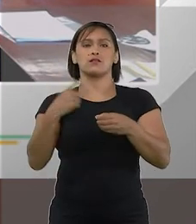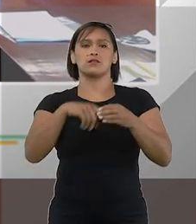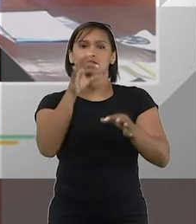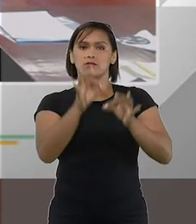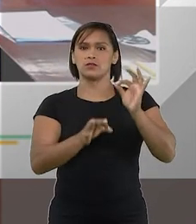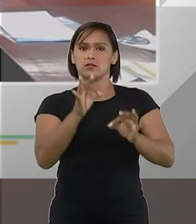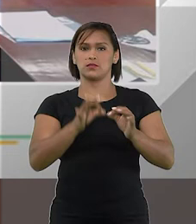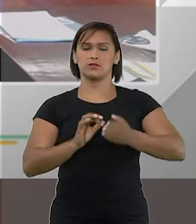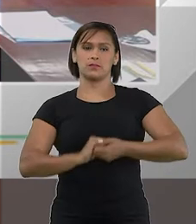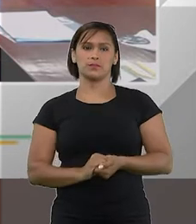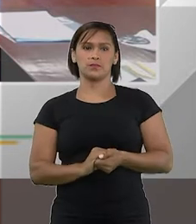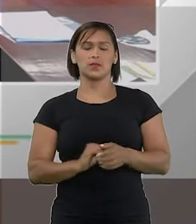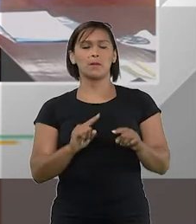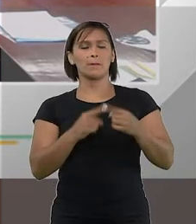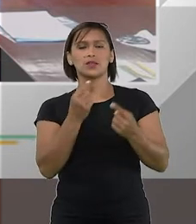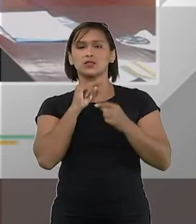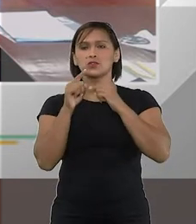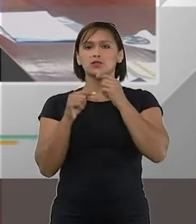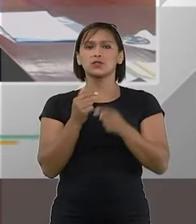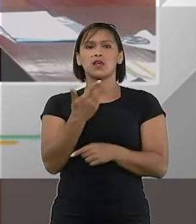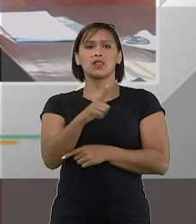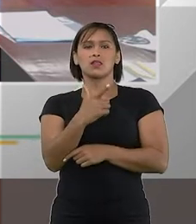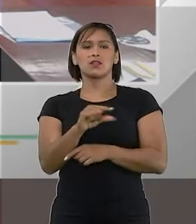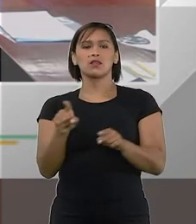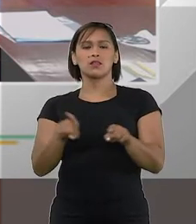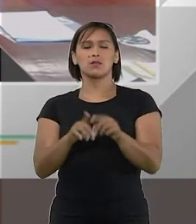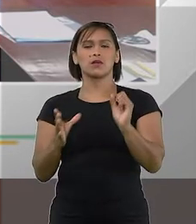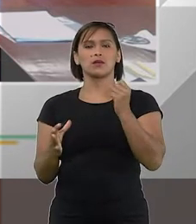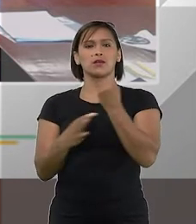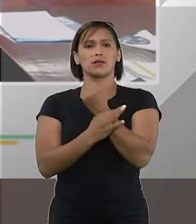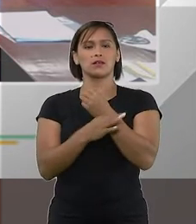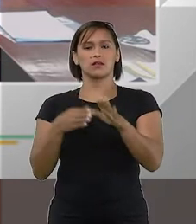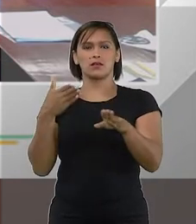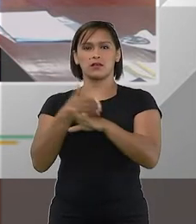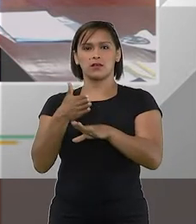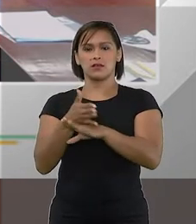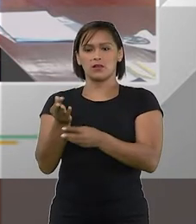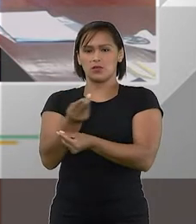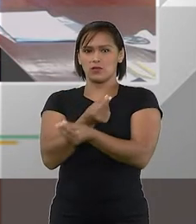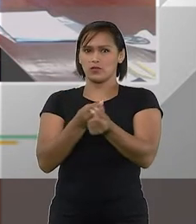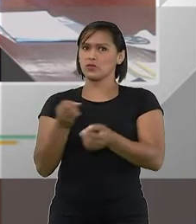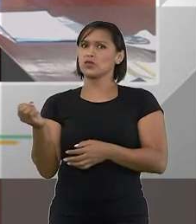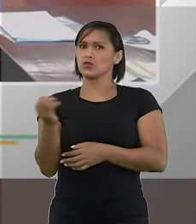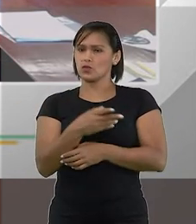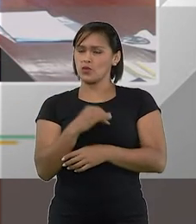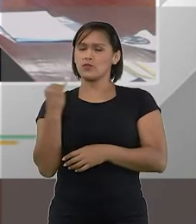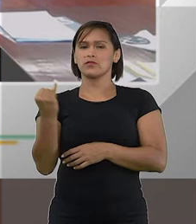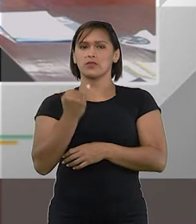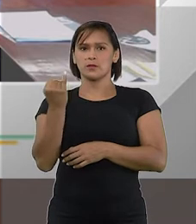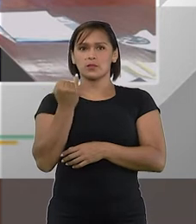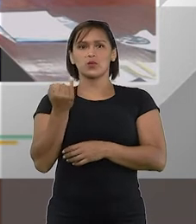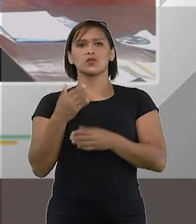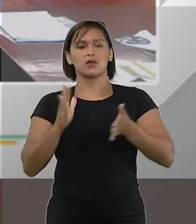recuperação judicial mas sem dúvida alguma também a garantia da entrada do dinheiro novo é extremamente importante para estimular